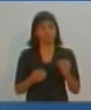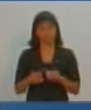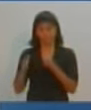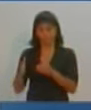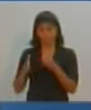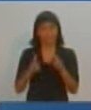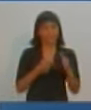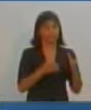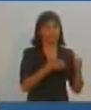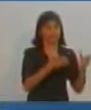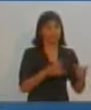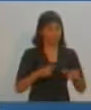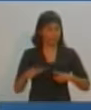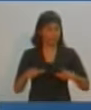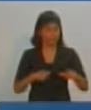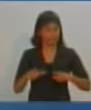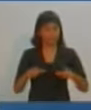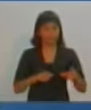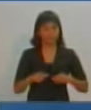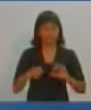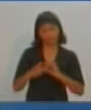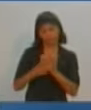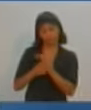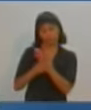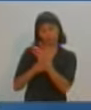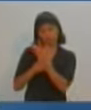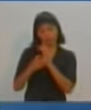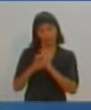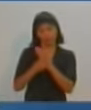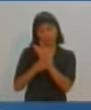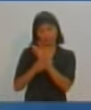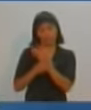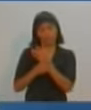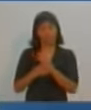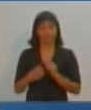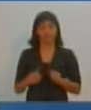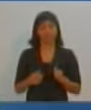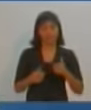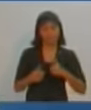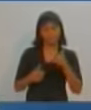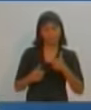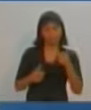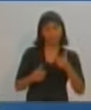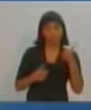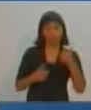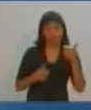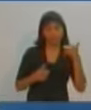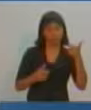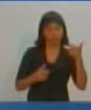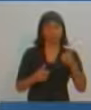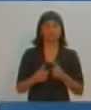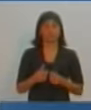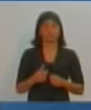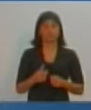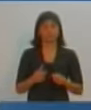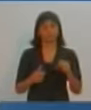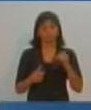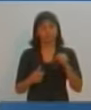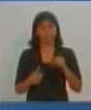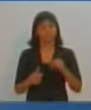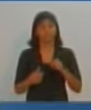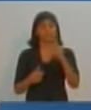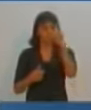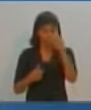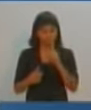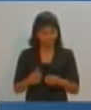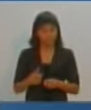candidatos aqui sabem. E eu me orgulho em dizer que não negociei nenhuma secretaria ou cargo em troca de apoio. Quem vai mandar na prefeitura, se eu for prefeito, vai ser